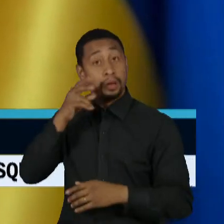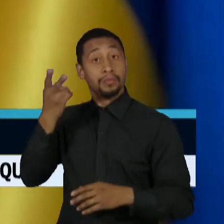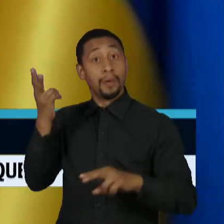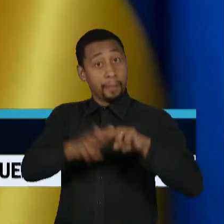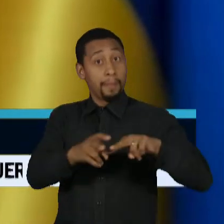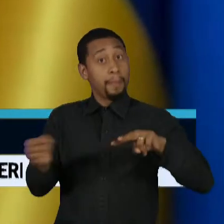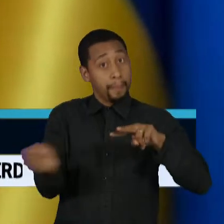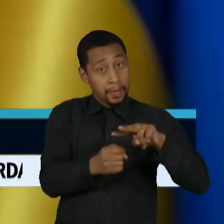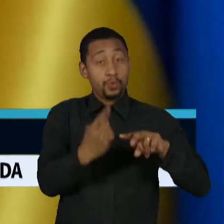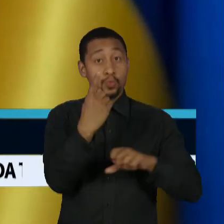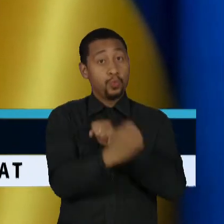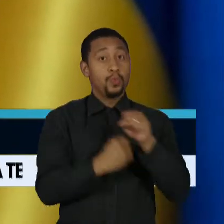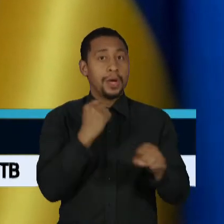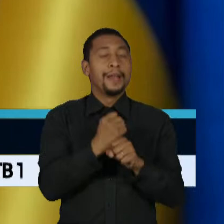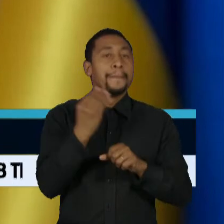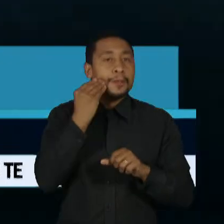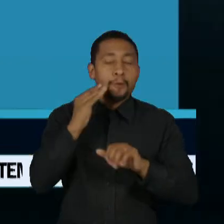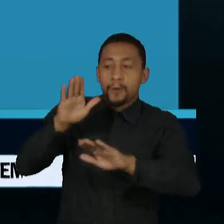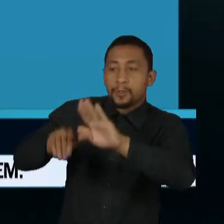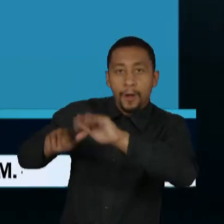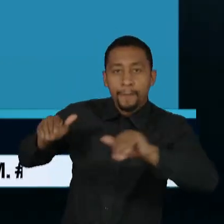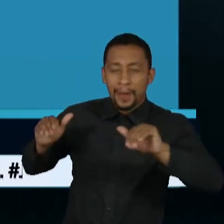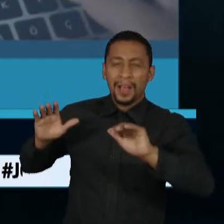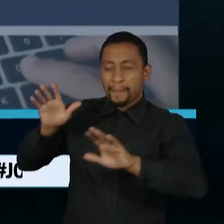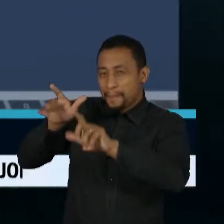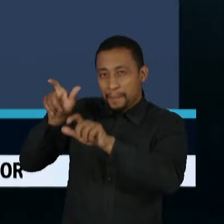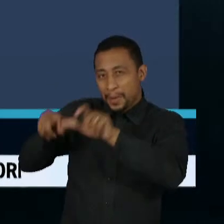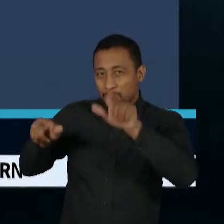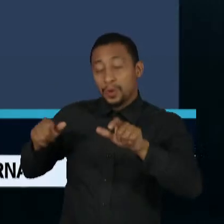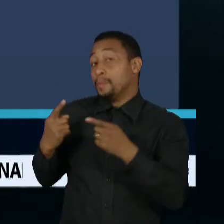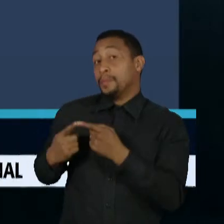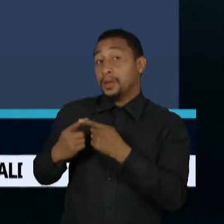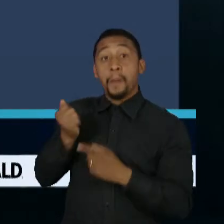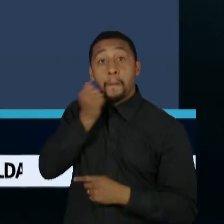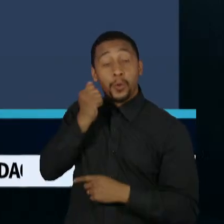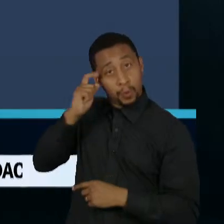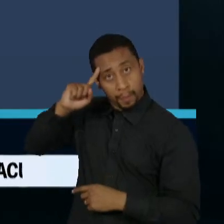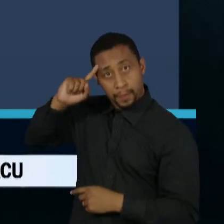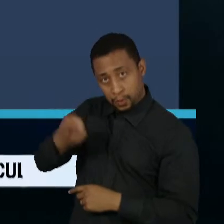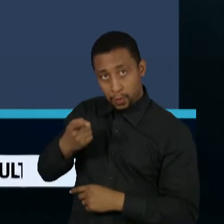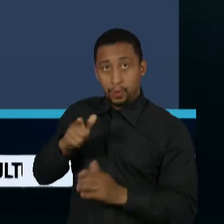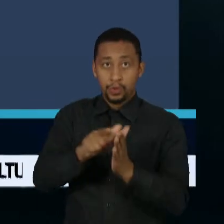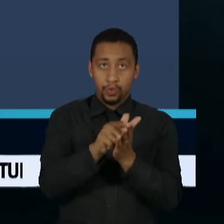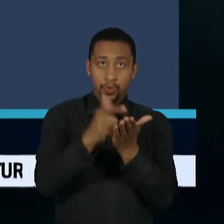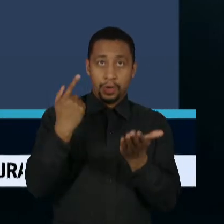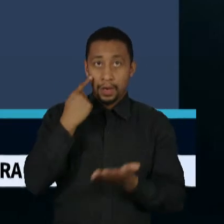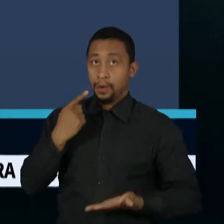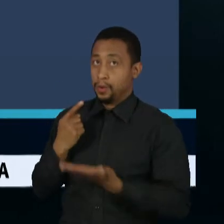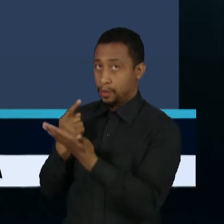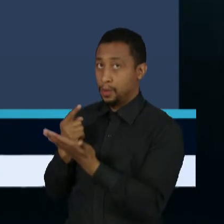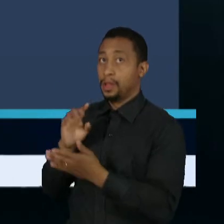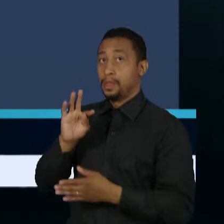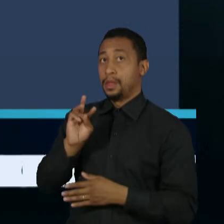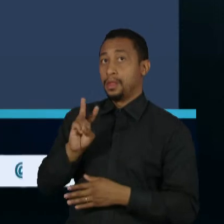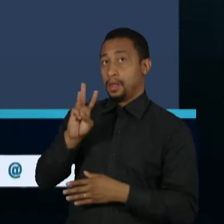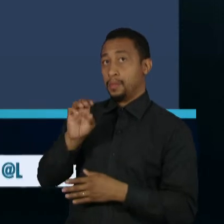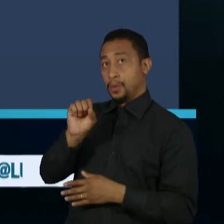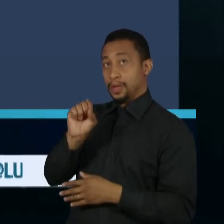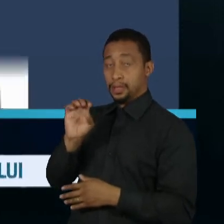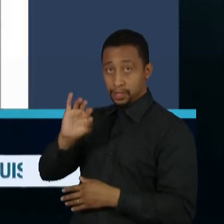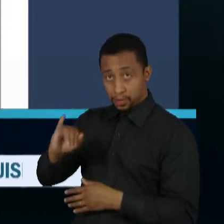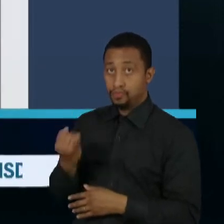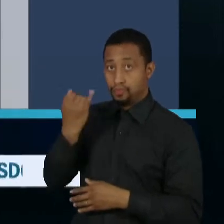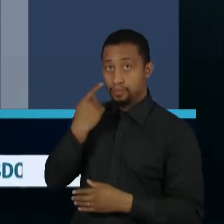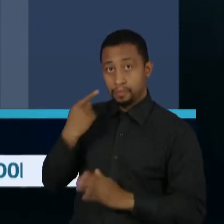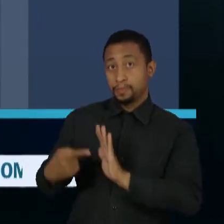recrutar agentes sob ordens de Moscou. Neste domingo, uma reportagem do jornal americano The Wall Street Journal afirmou que o